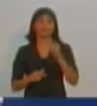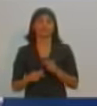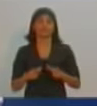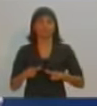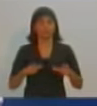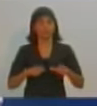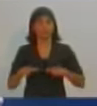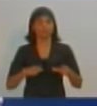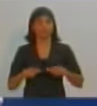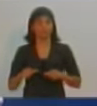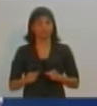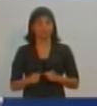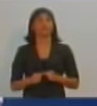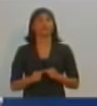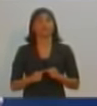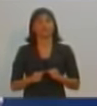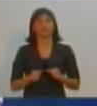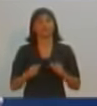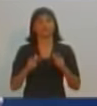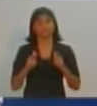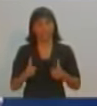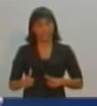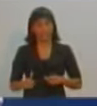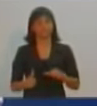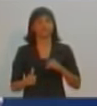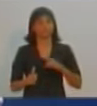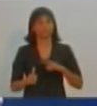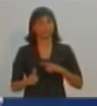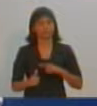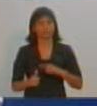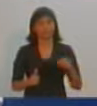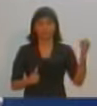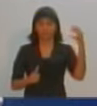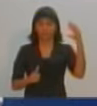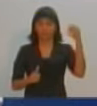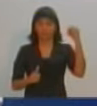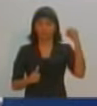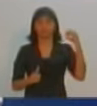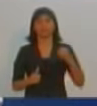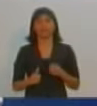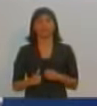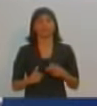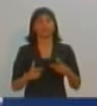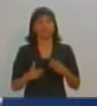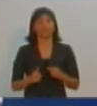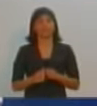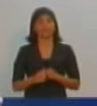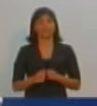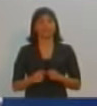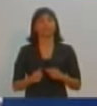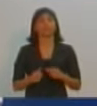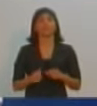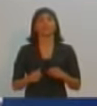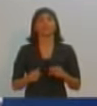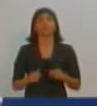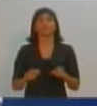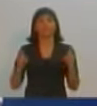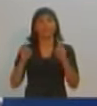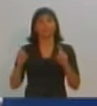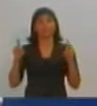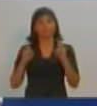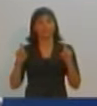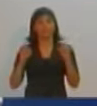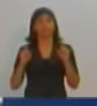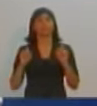para você é que tenha, o ônibus tenha ar-condicionado, acessibilidade, internet, Wi-Fi.